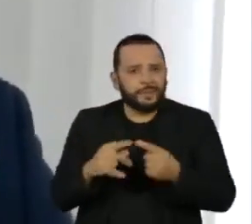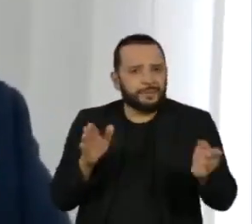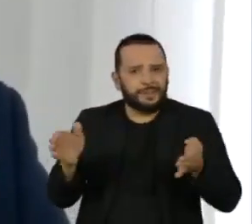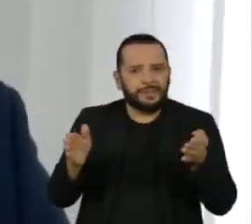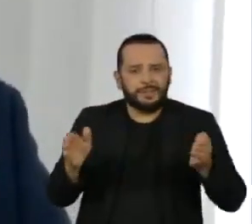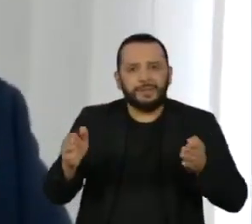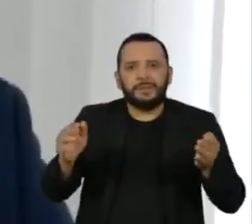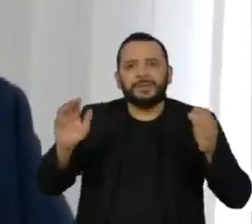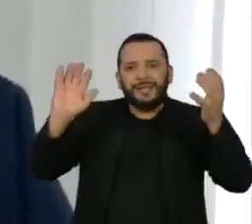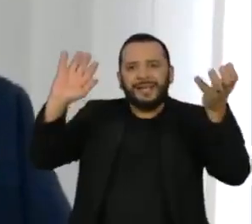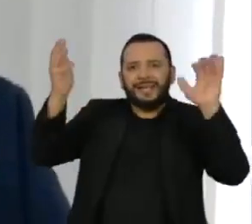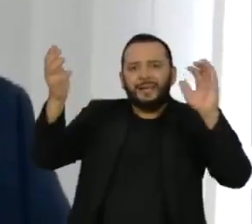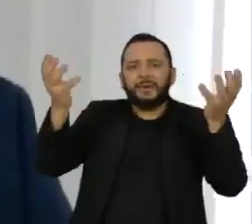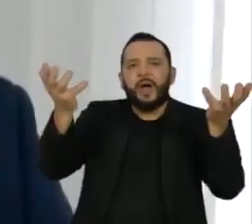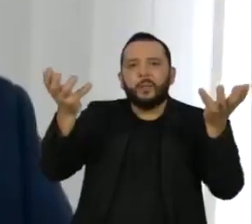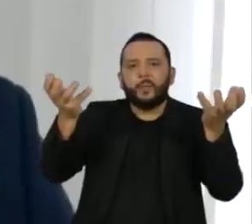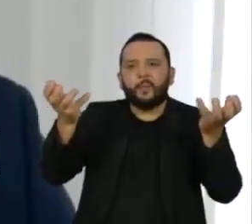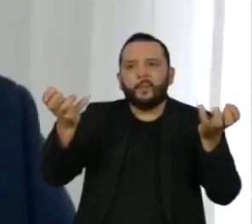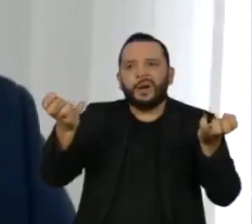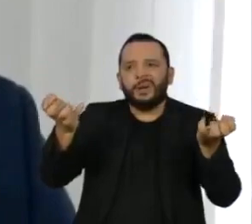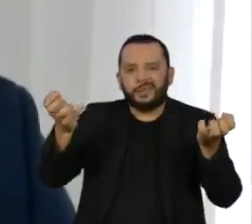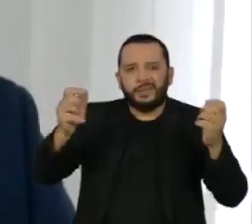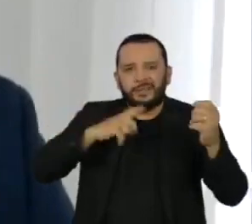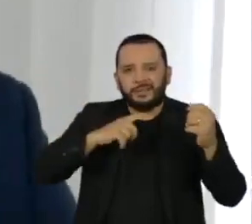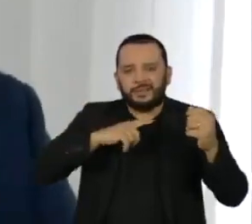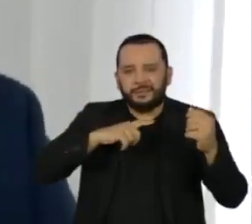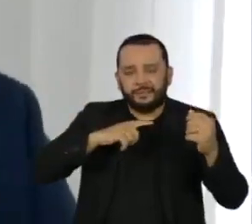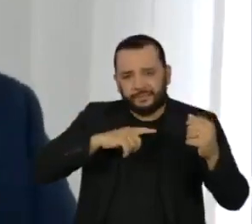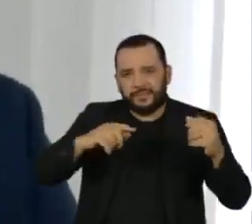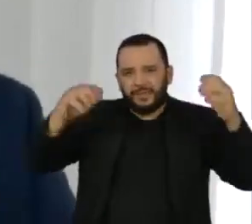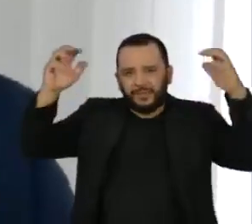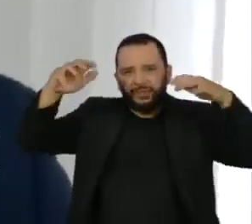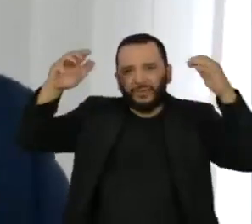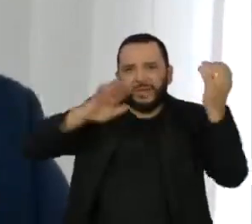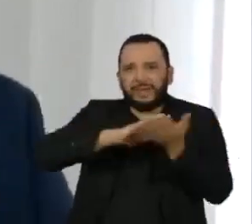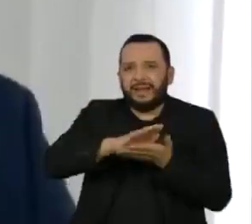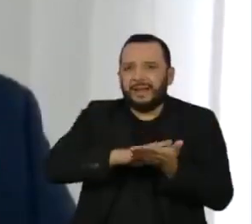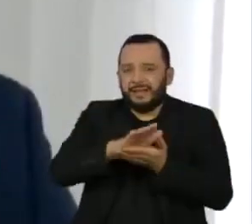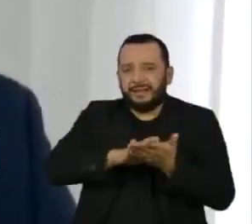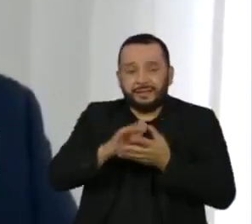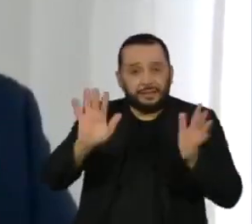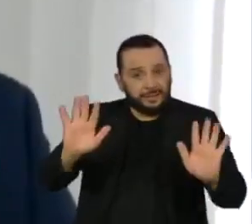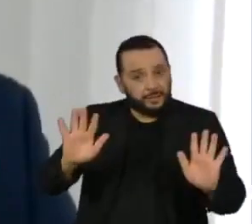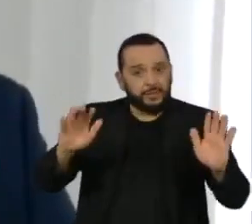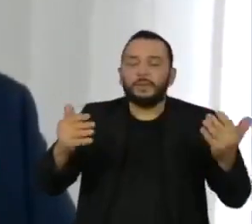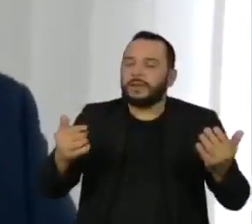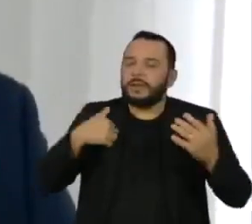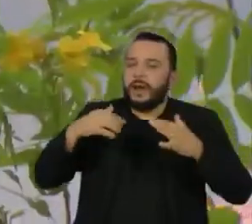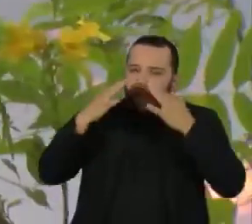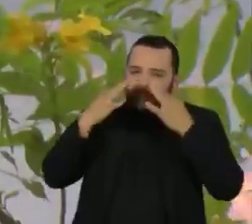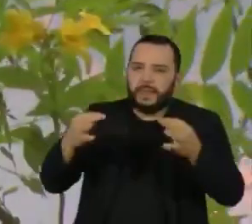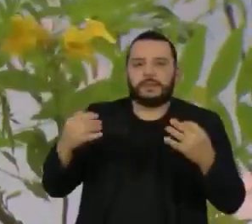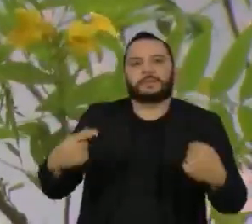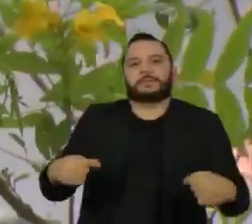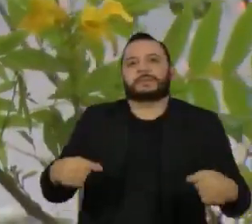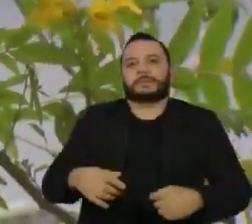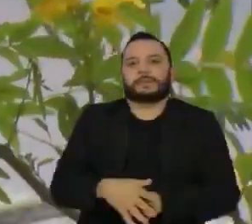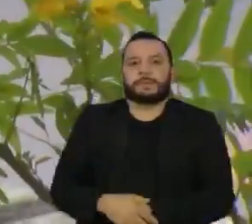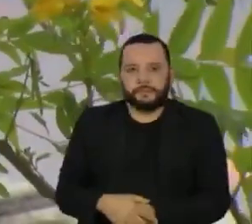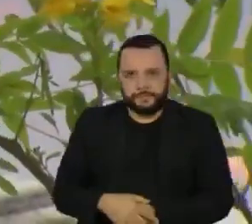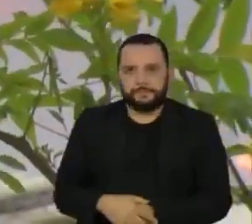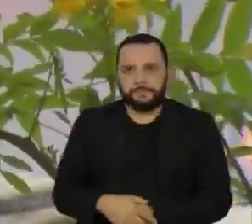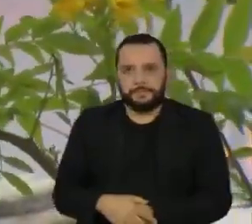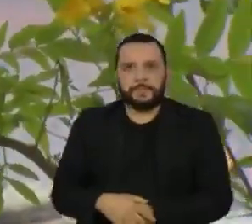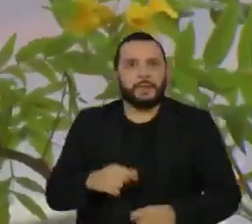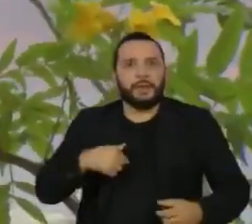a maior estiagem no estado. Então, alerta máximo de todas as instituições participantes da operação. A maior